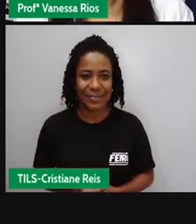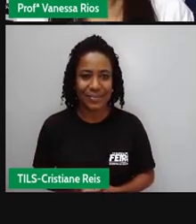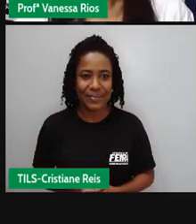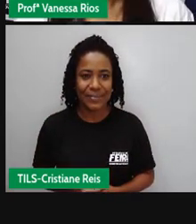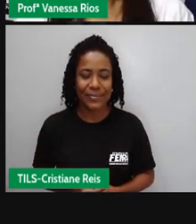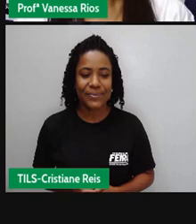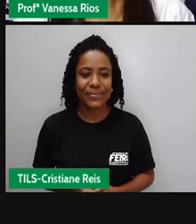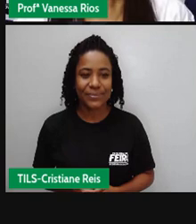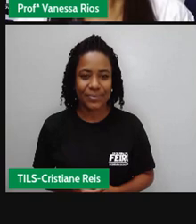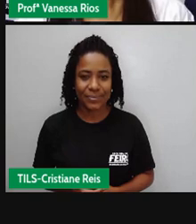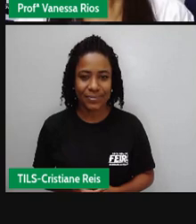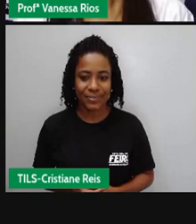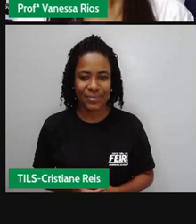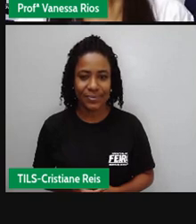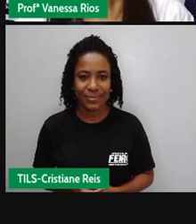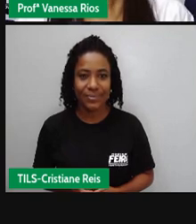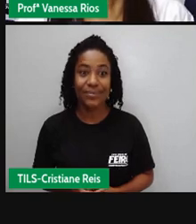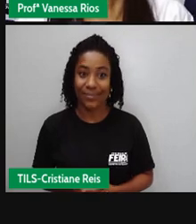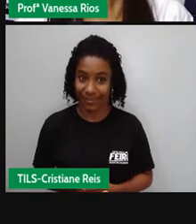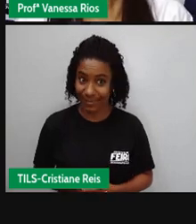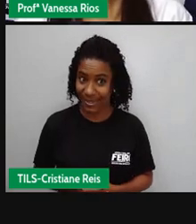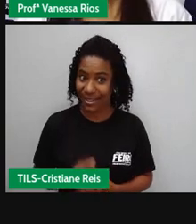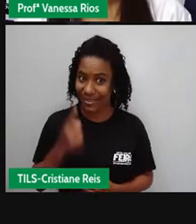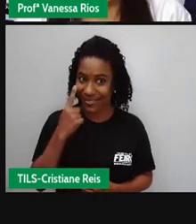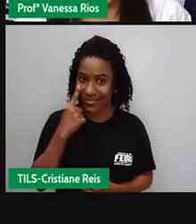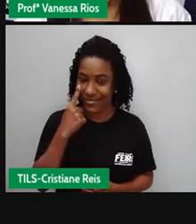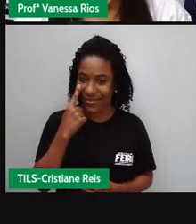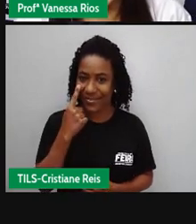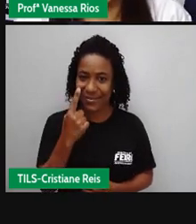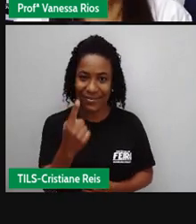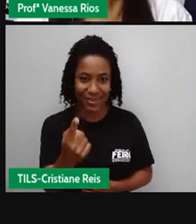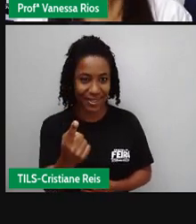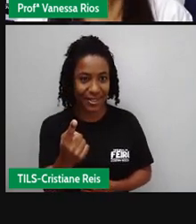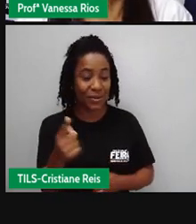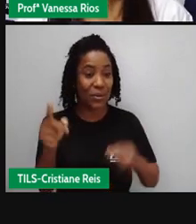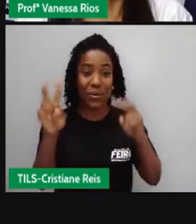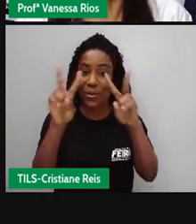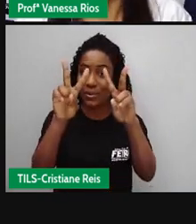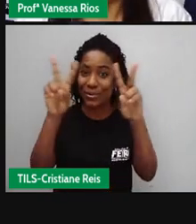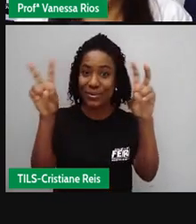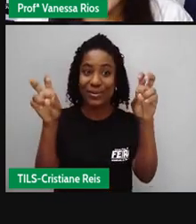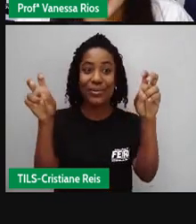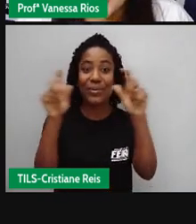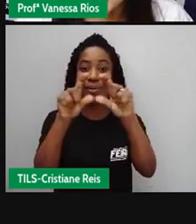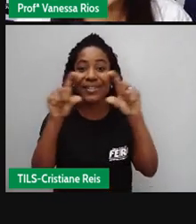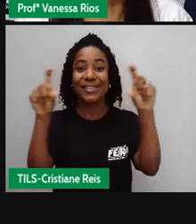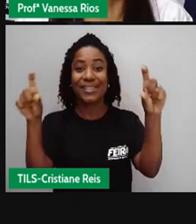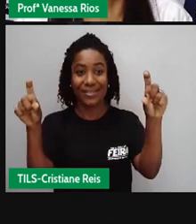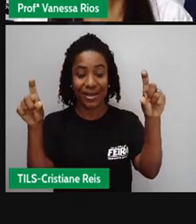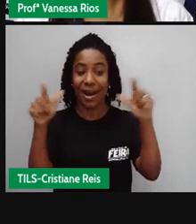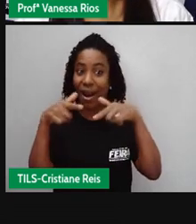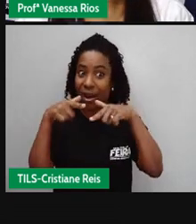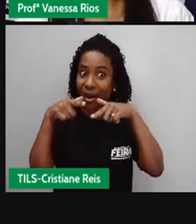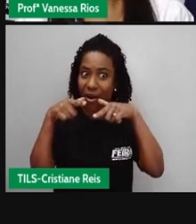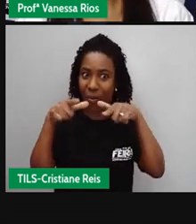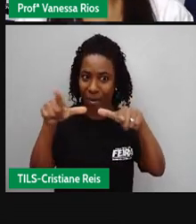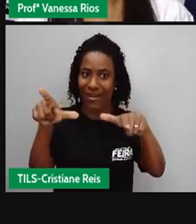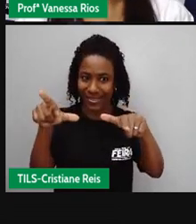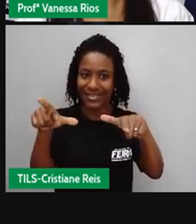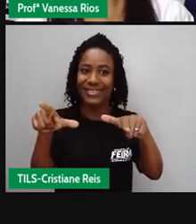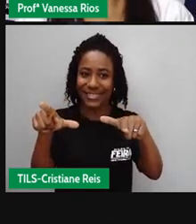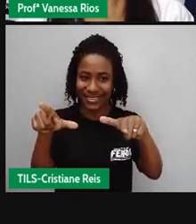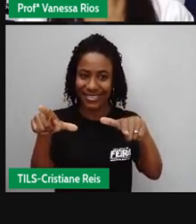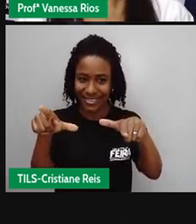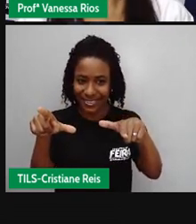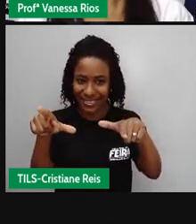Olha só, turma, nossa aula é de linguagens e aí hoje